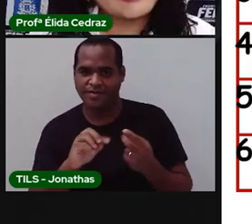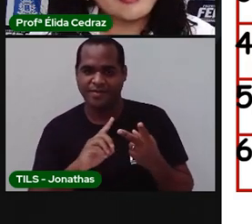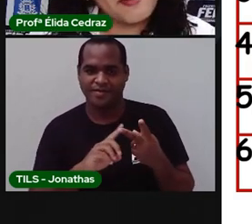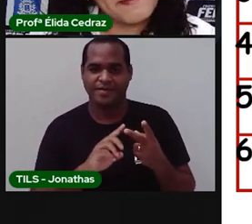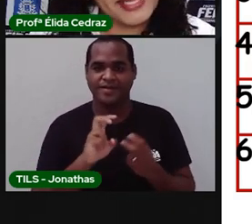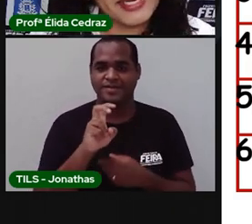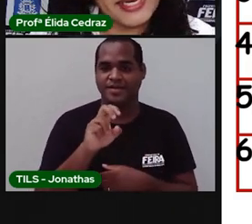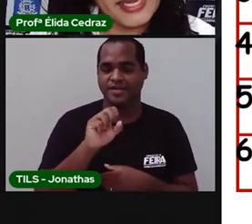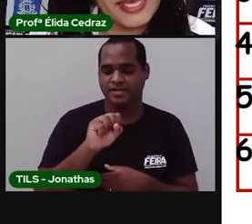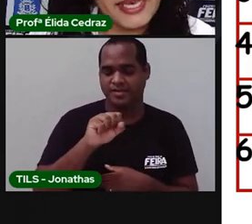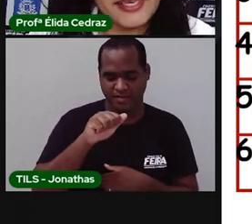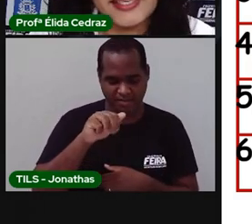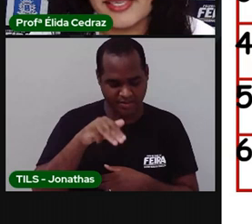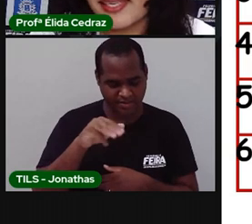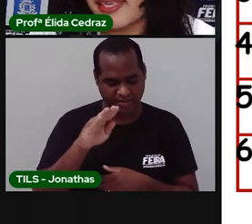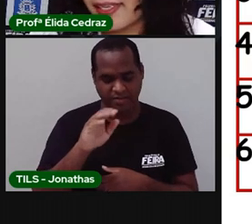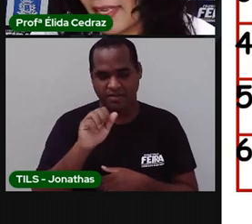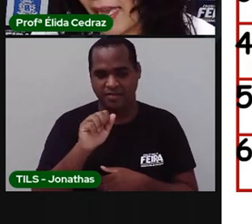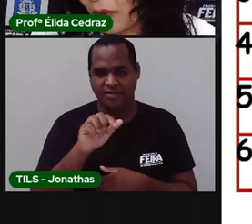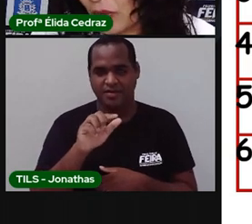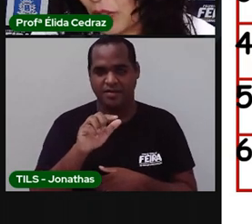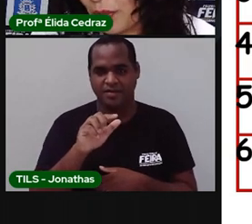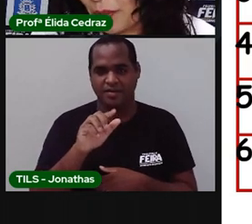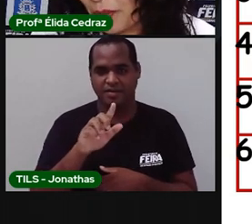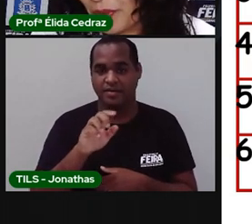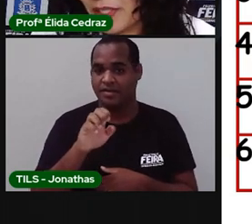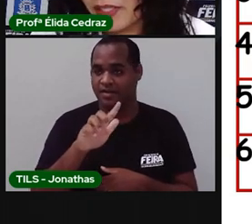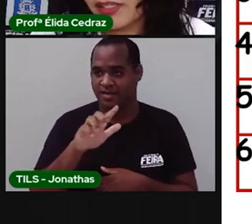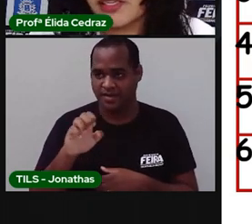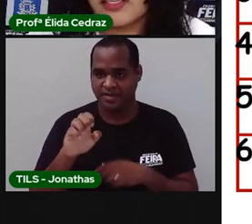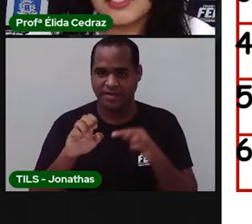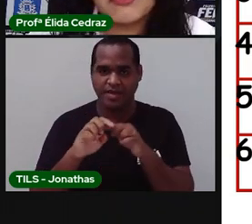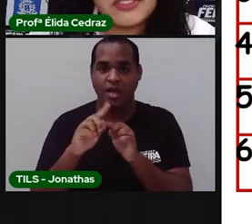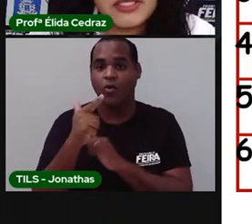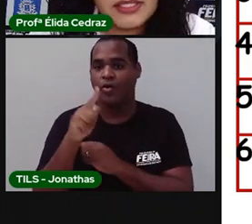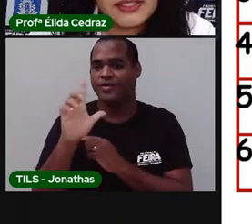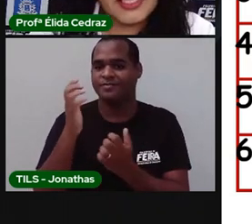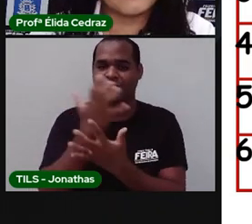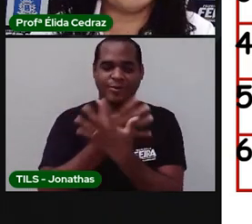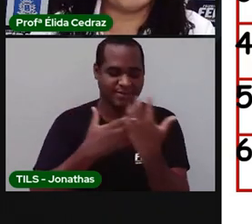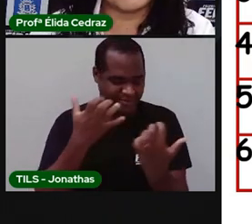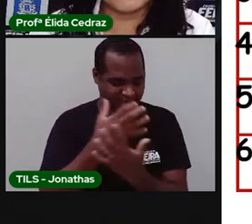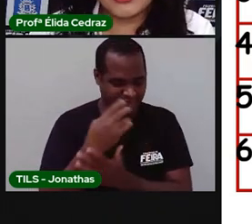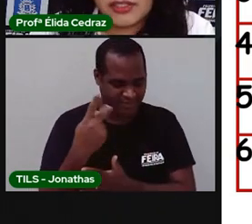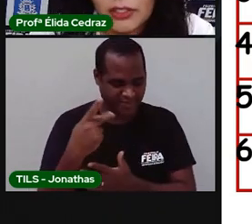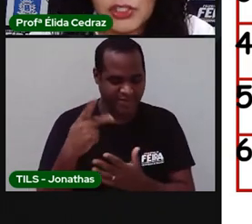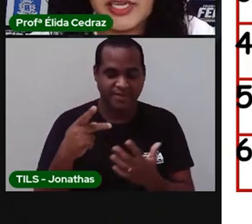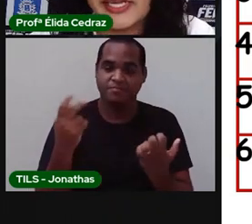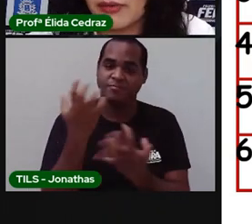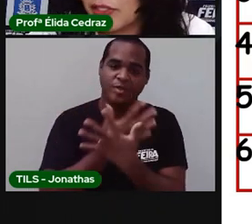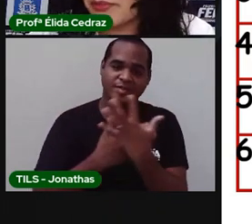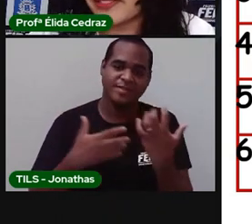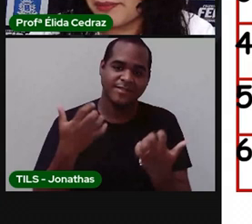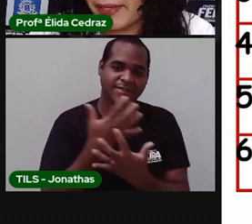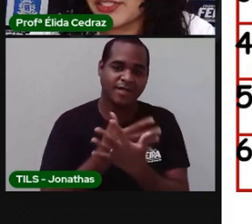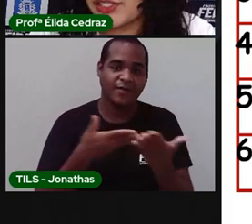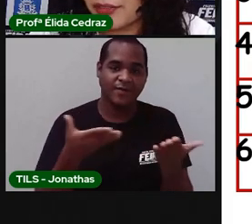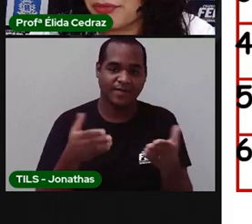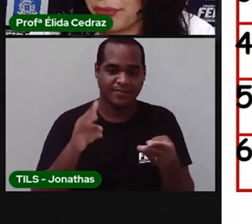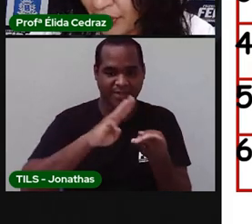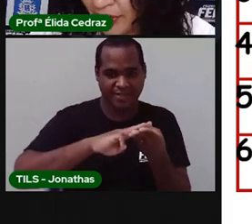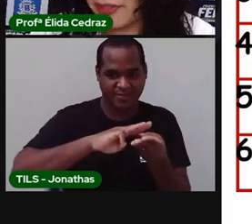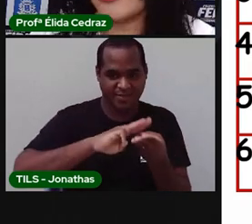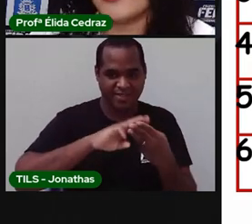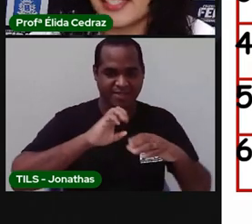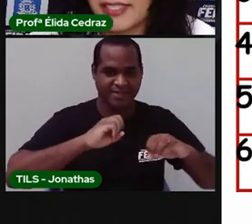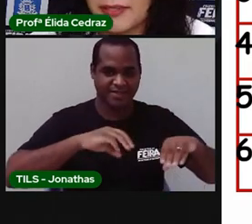Samba, lelê. E a última música que vocês cantaram bastante na aula de matemática,